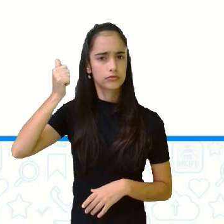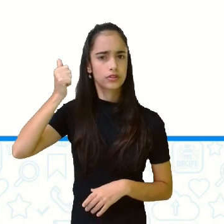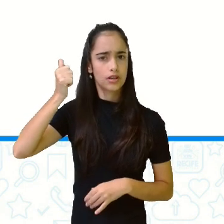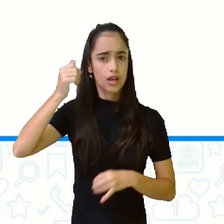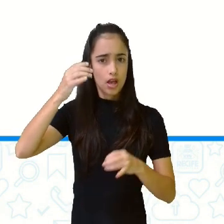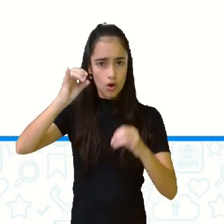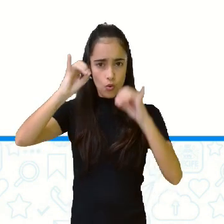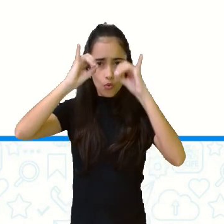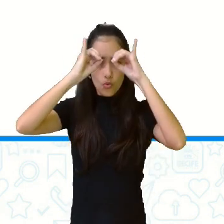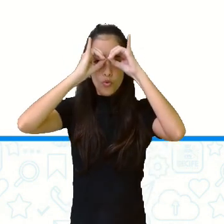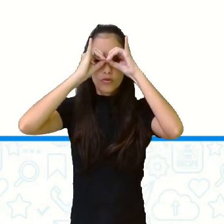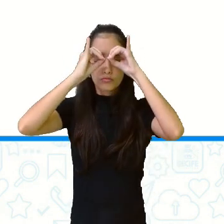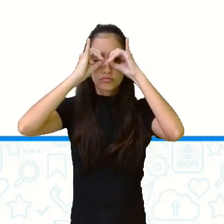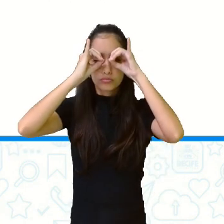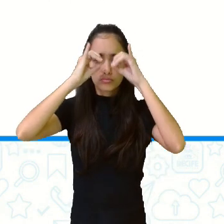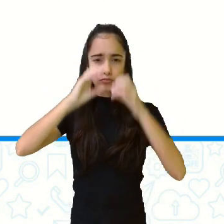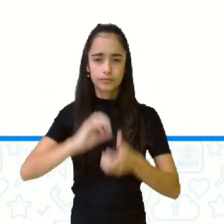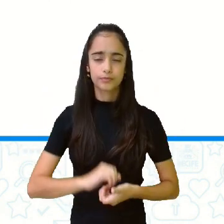sabedoria.